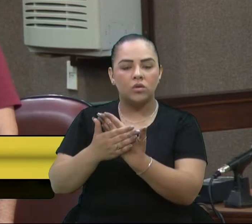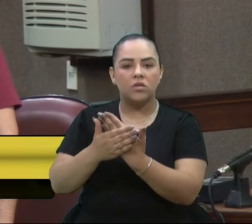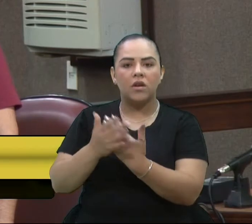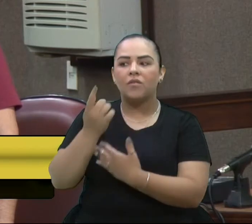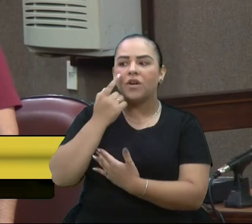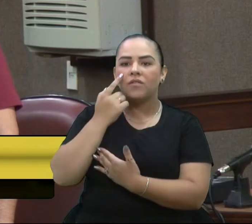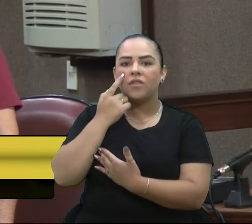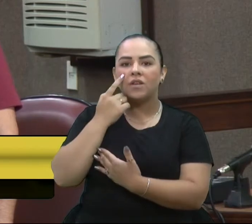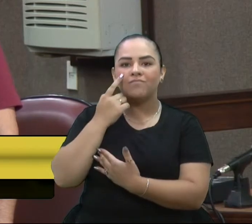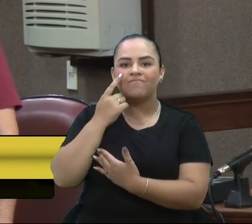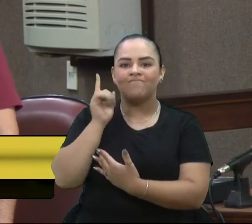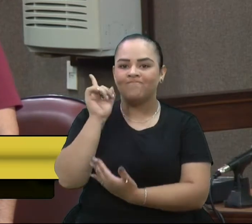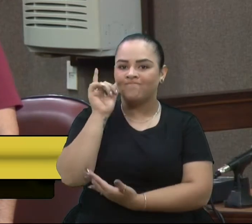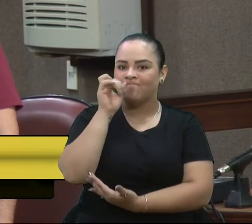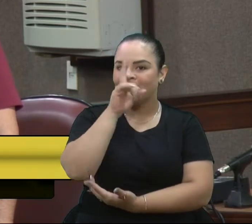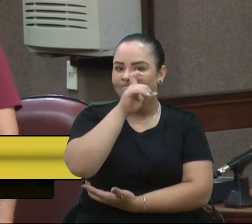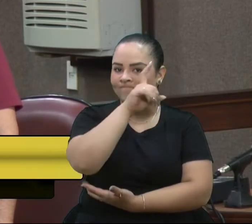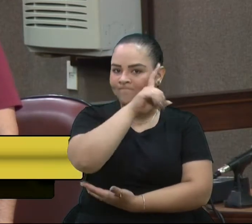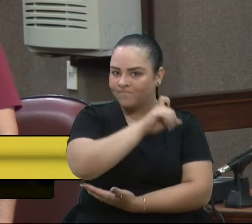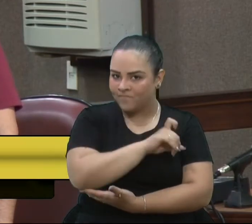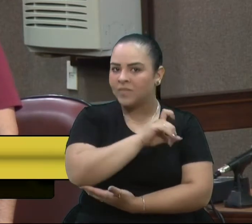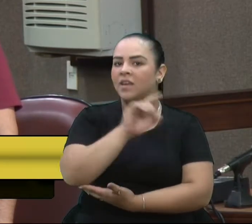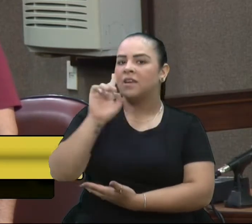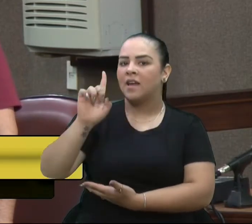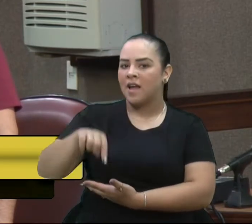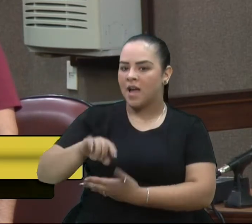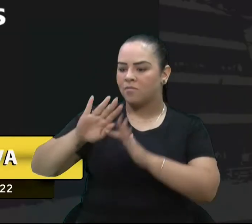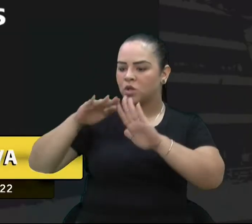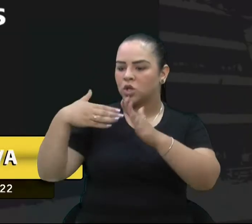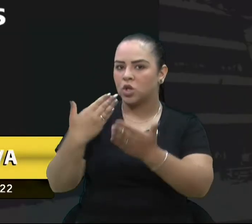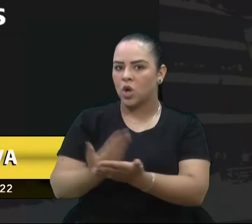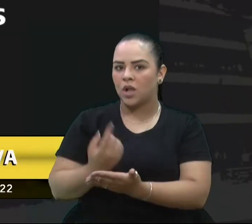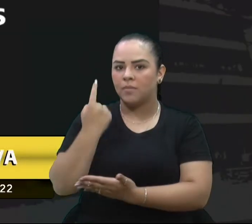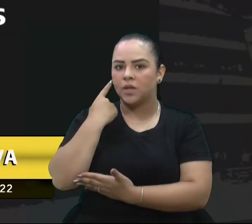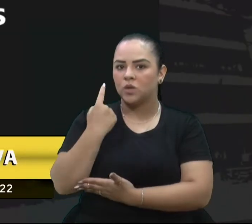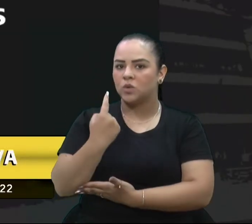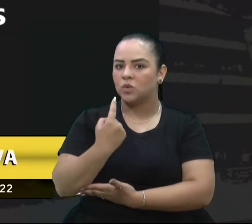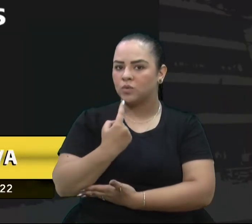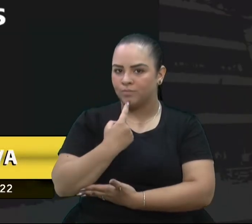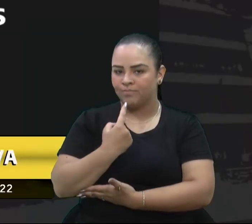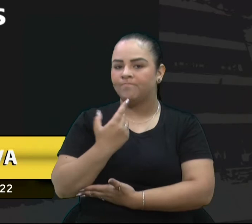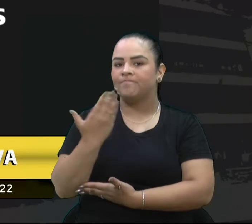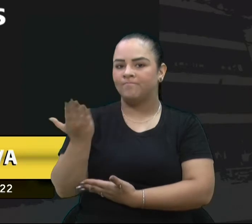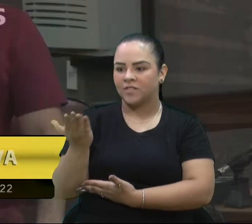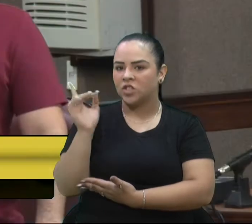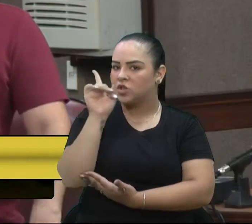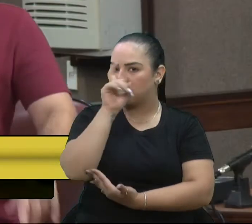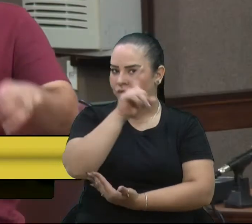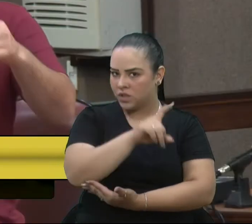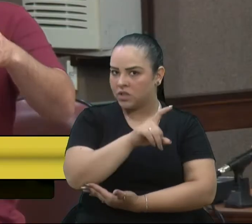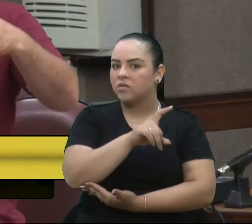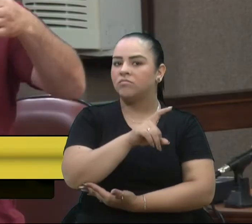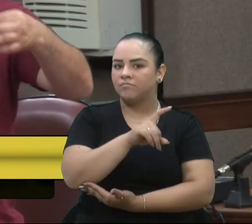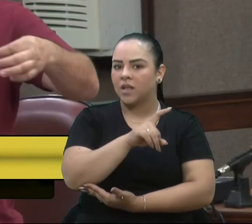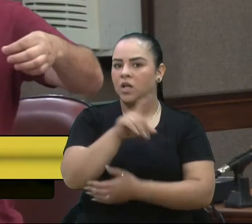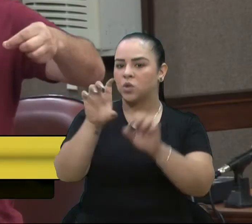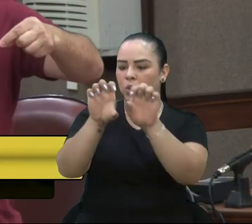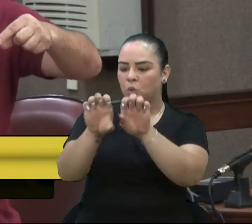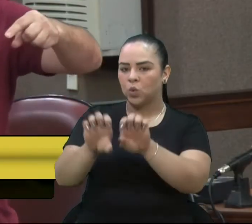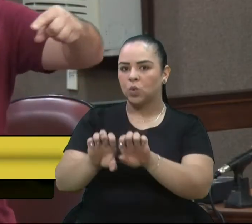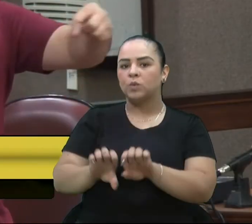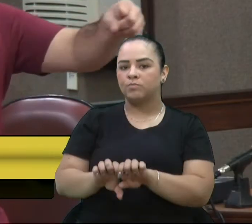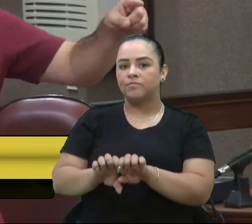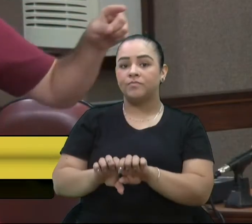a dificuldade que é estudar numa escola para surdos. O pior que isso é que nós absorvemos